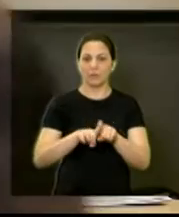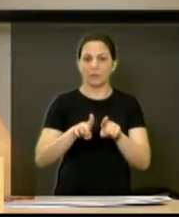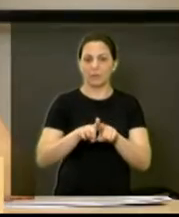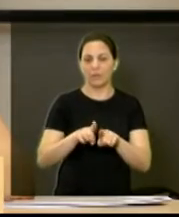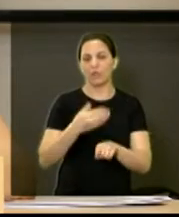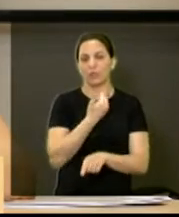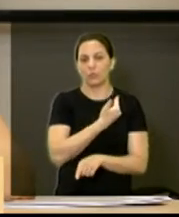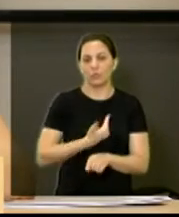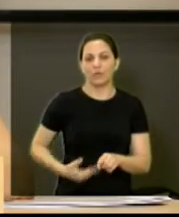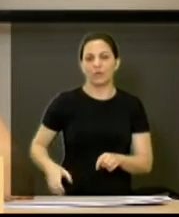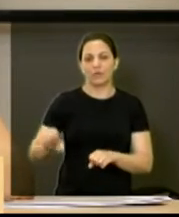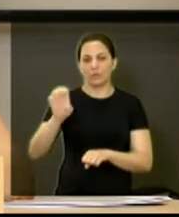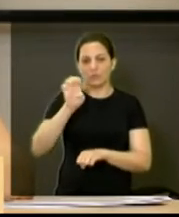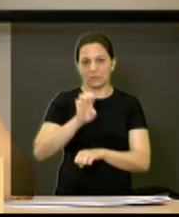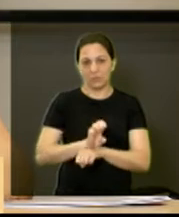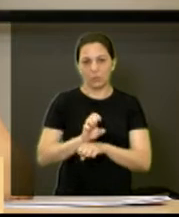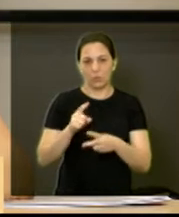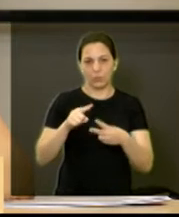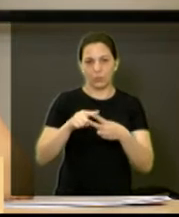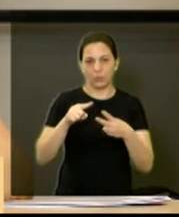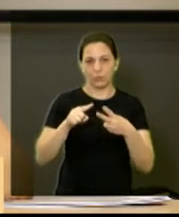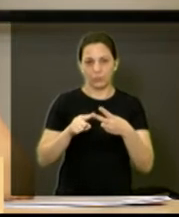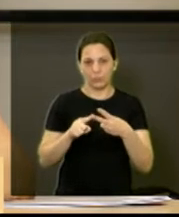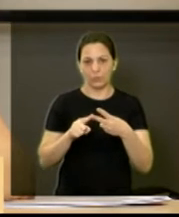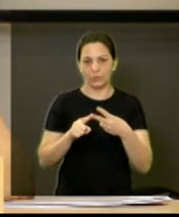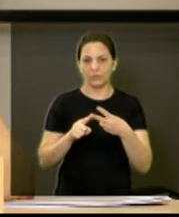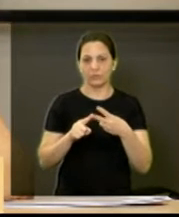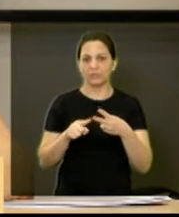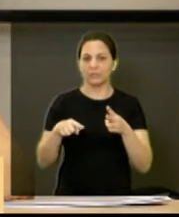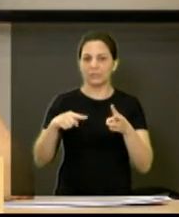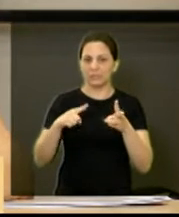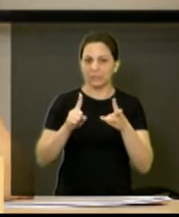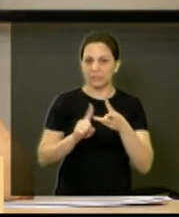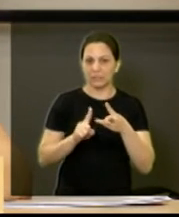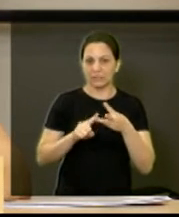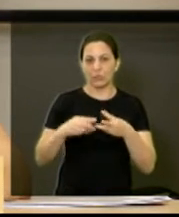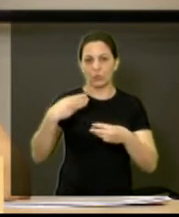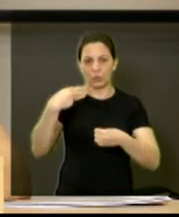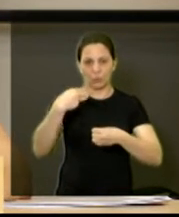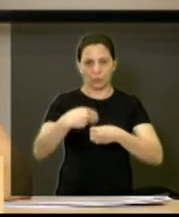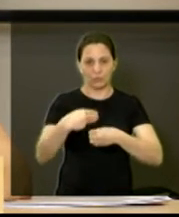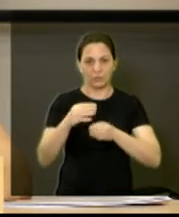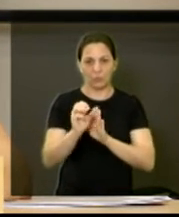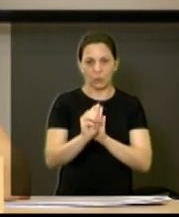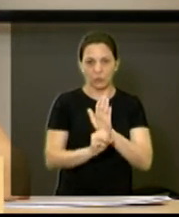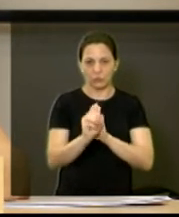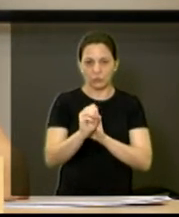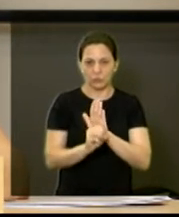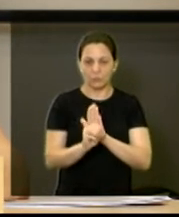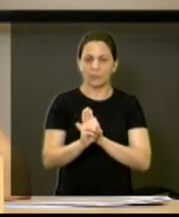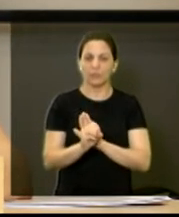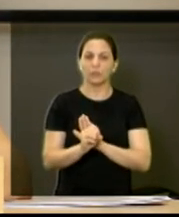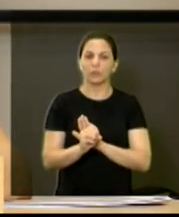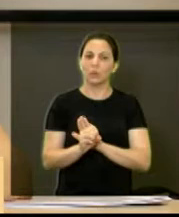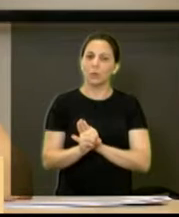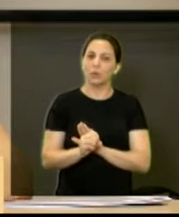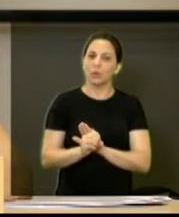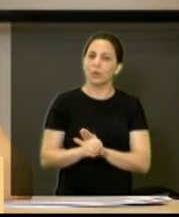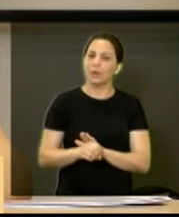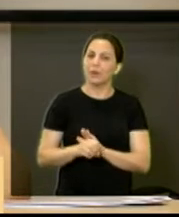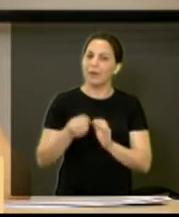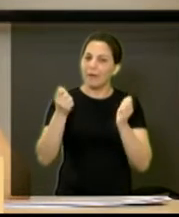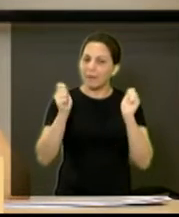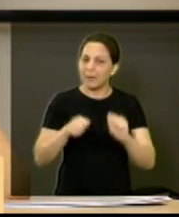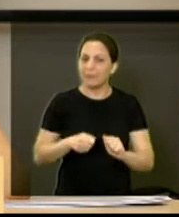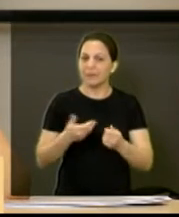estadual e do próprio município contempla as ações à população